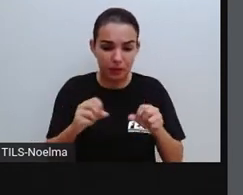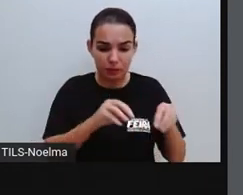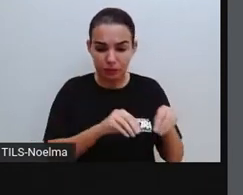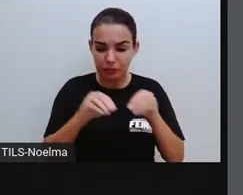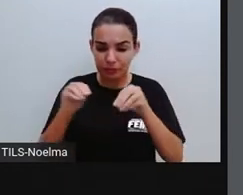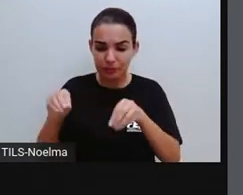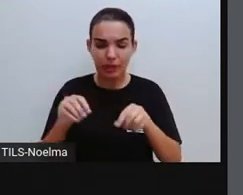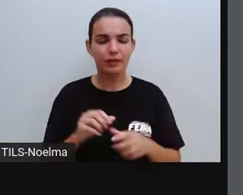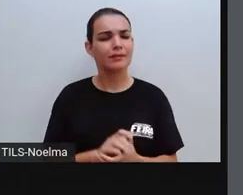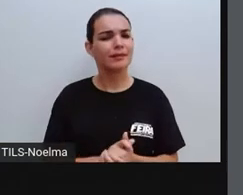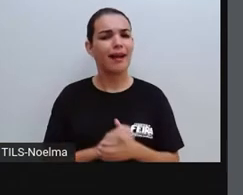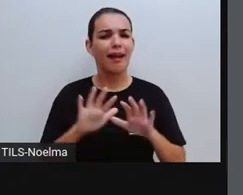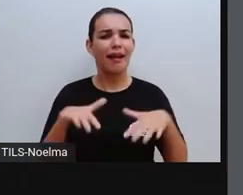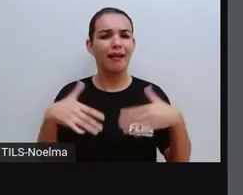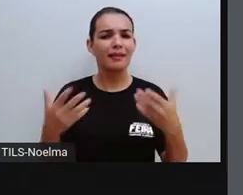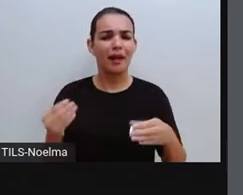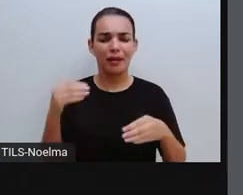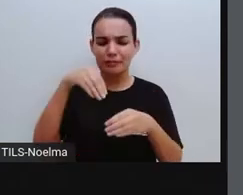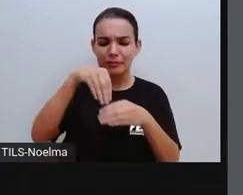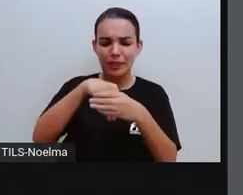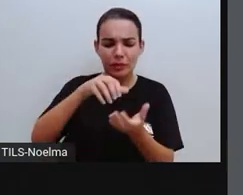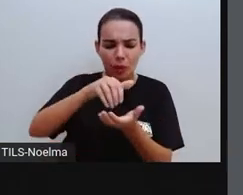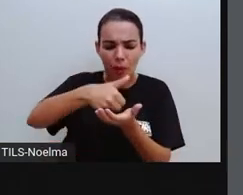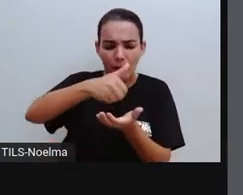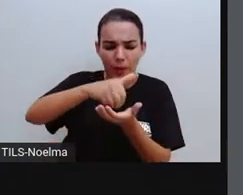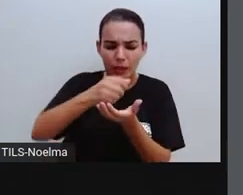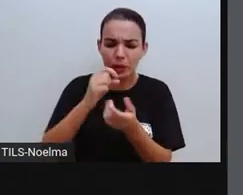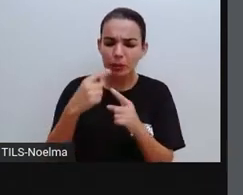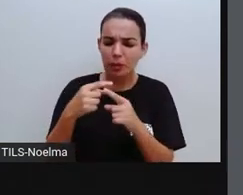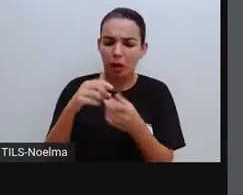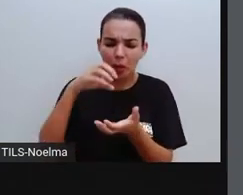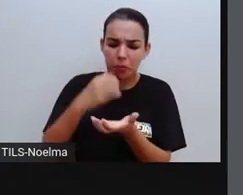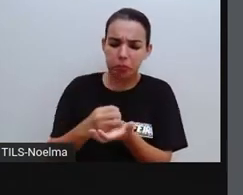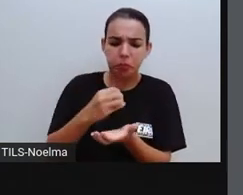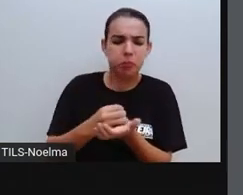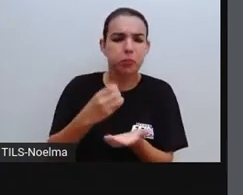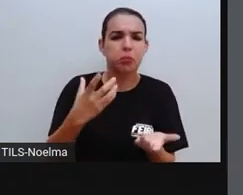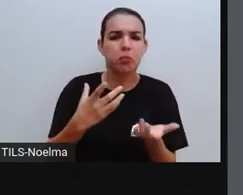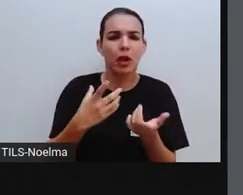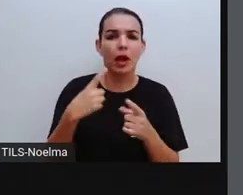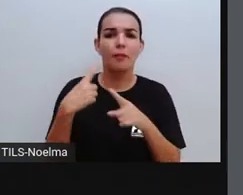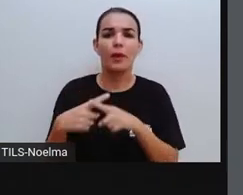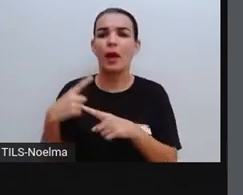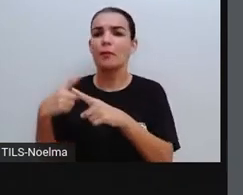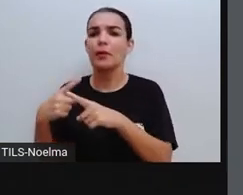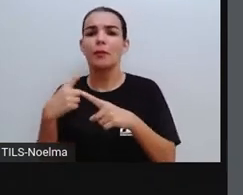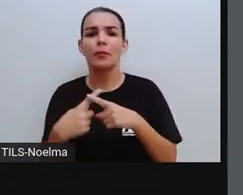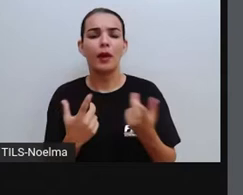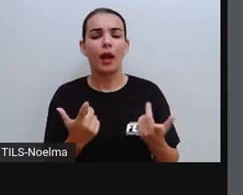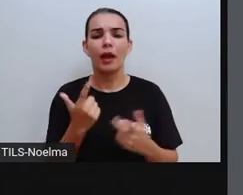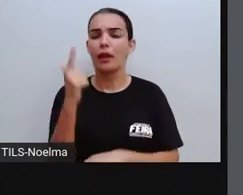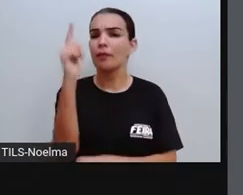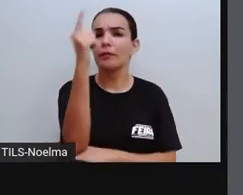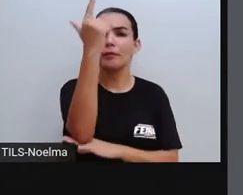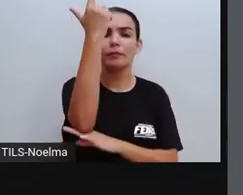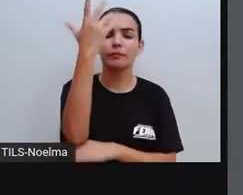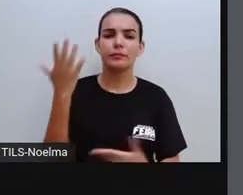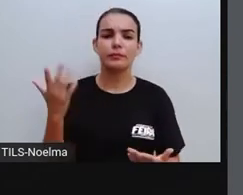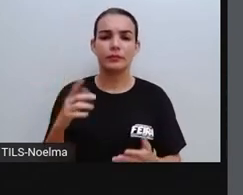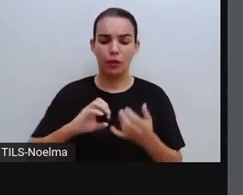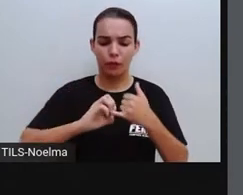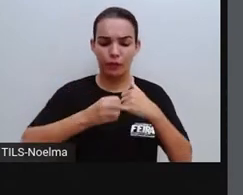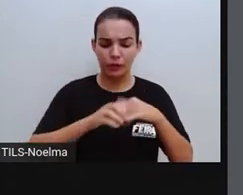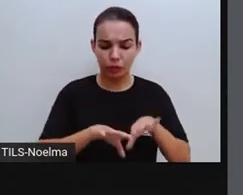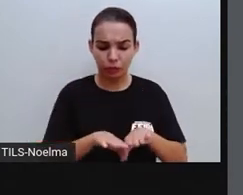montão? E dentro do abacate tem um caroço bem grandão? Porquê o coqueiro é alto e o feijão está no chão?